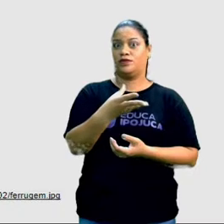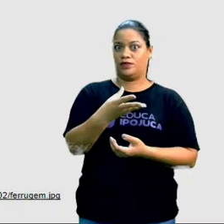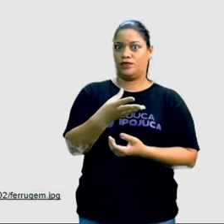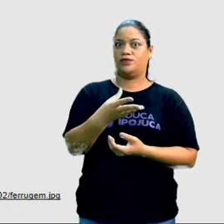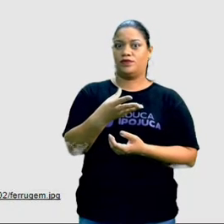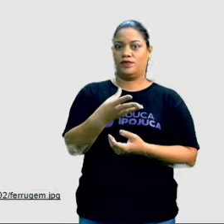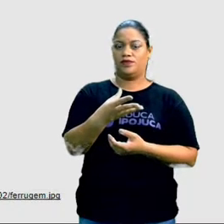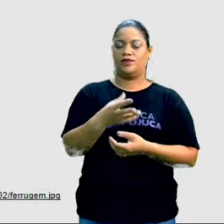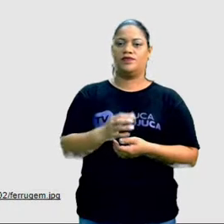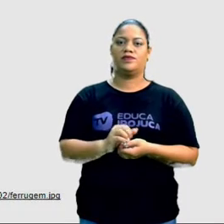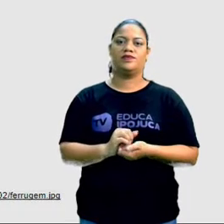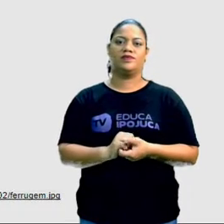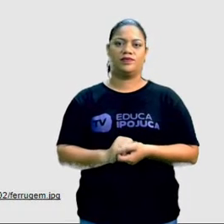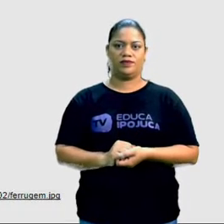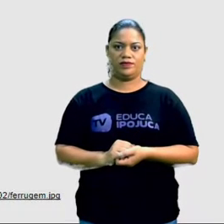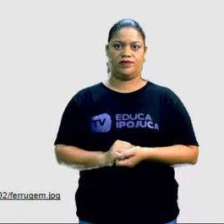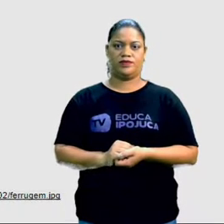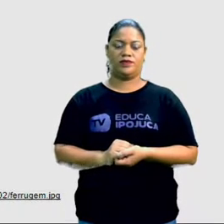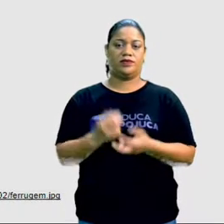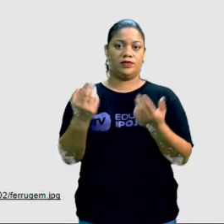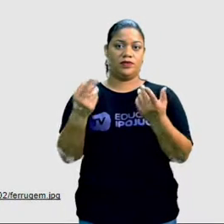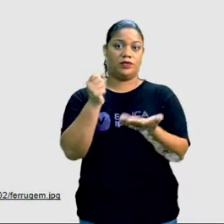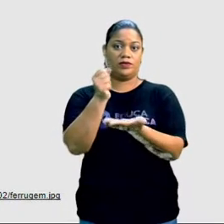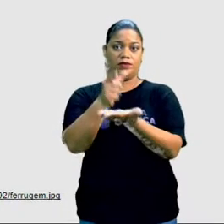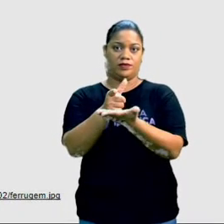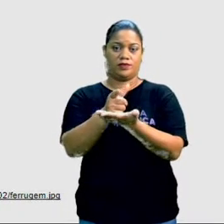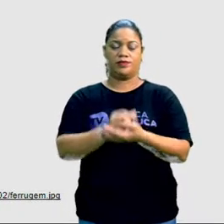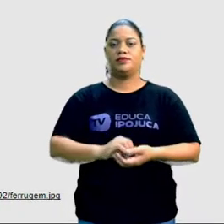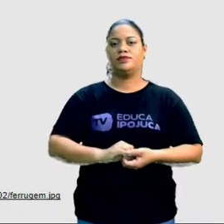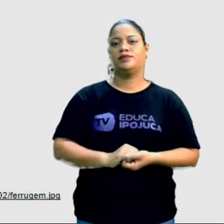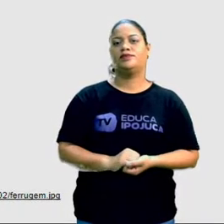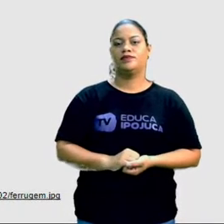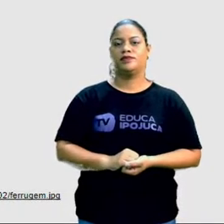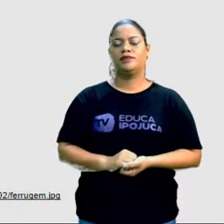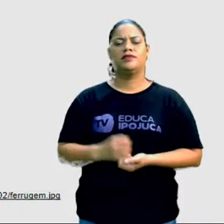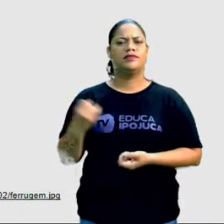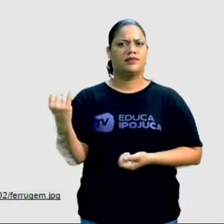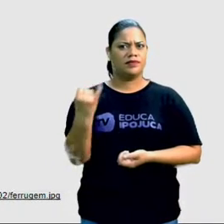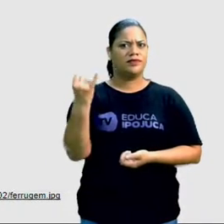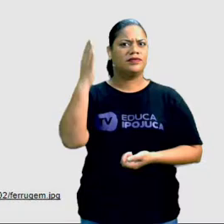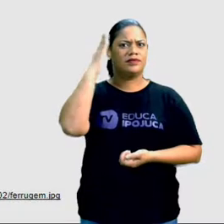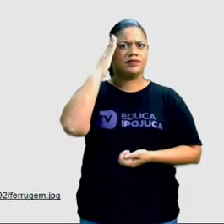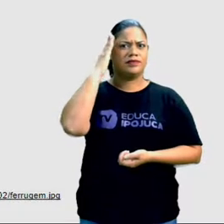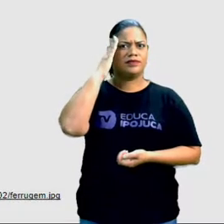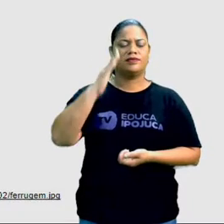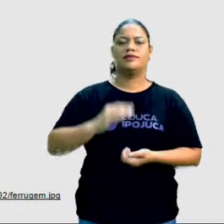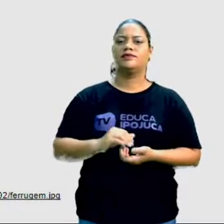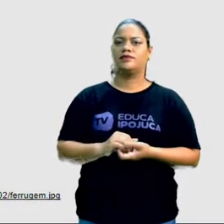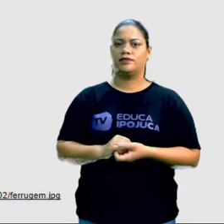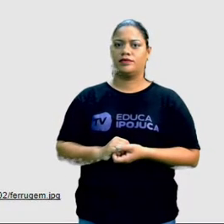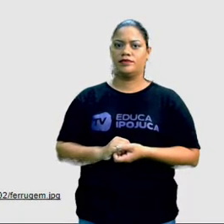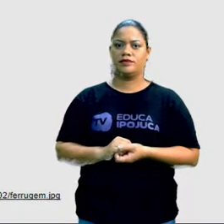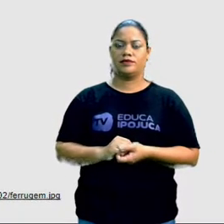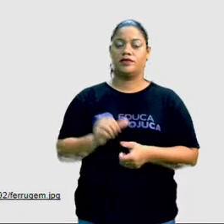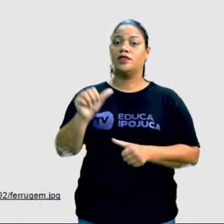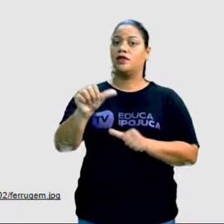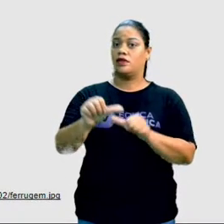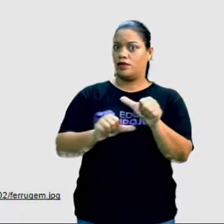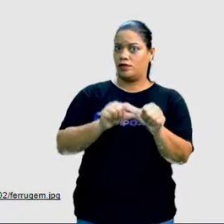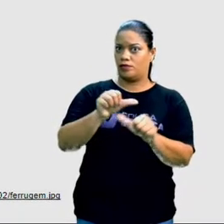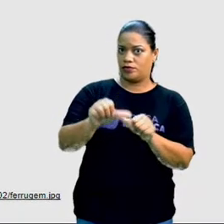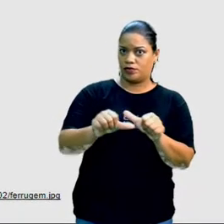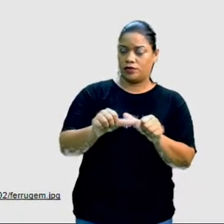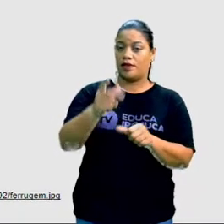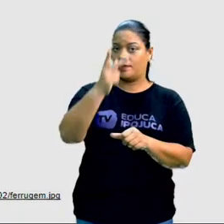do jeito que sai da fábrica. Então a importância é gente entender. O irreversível não reversível